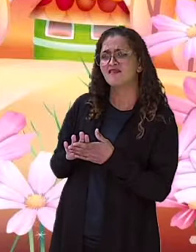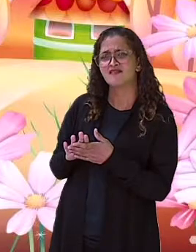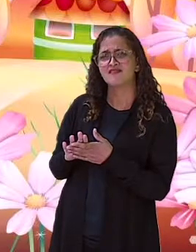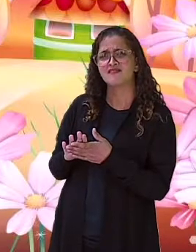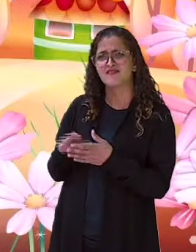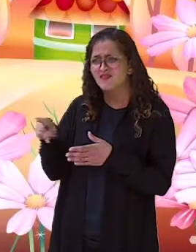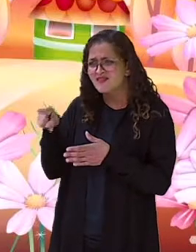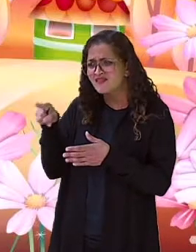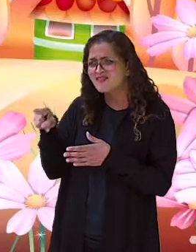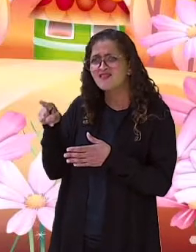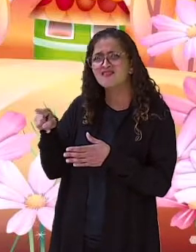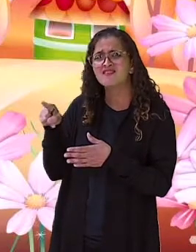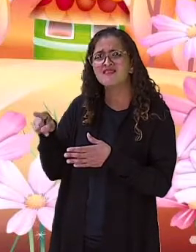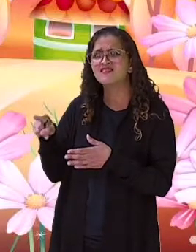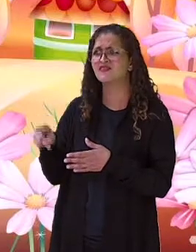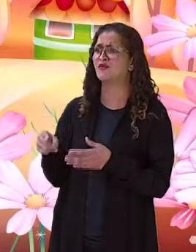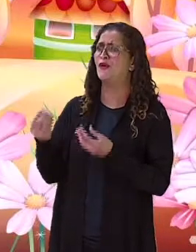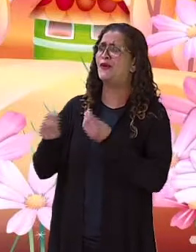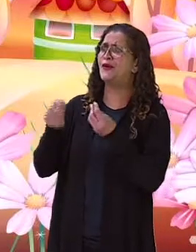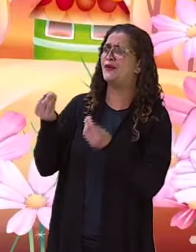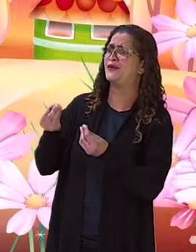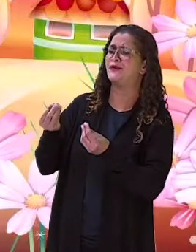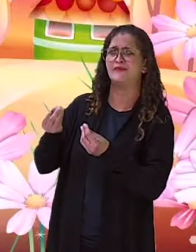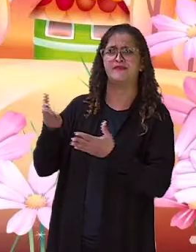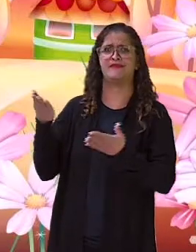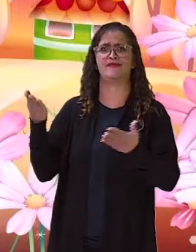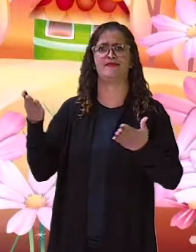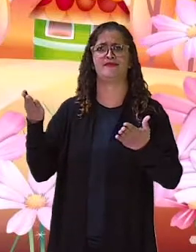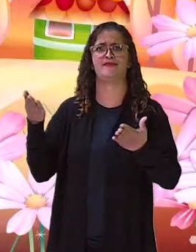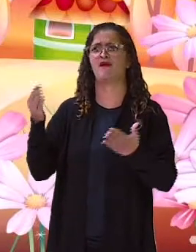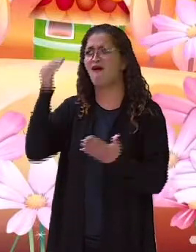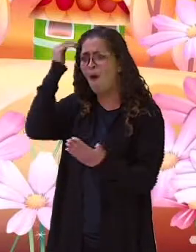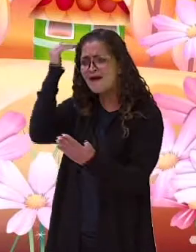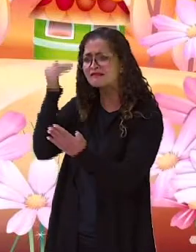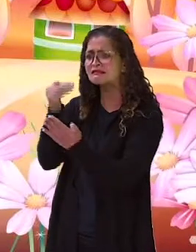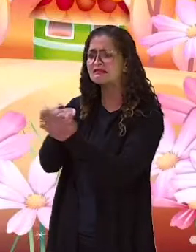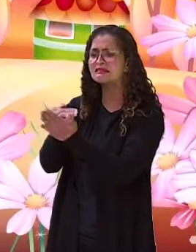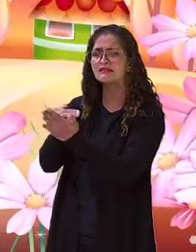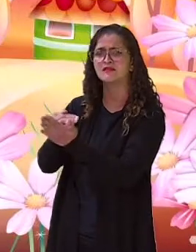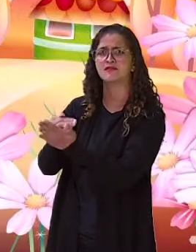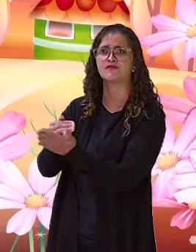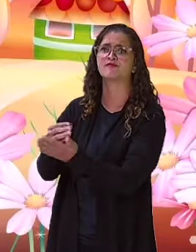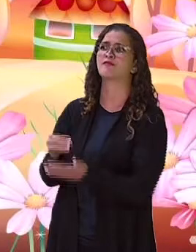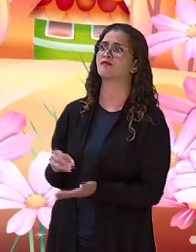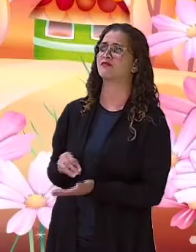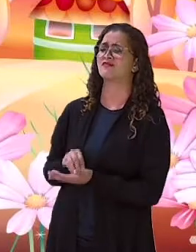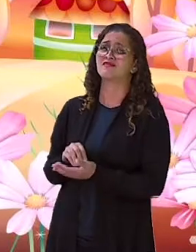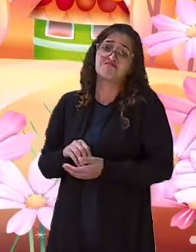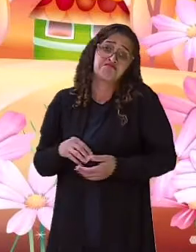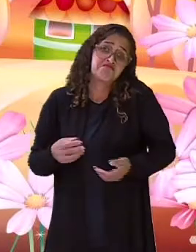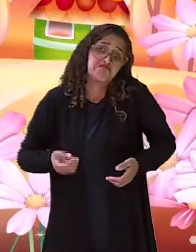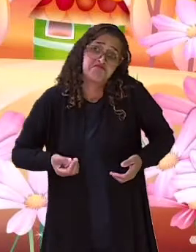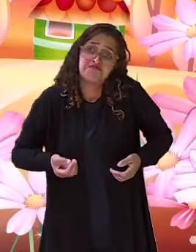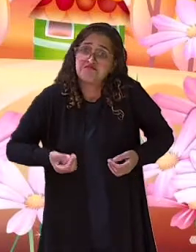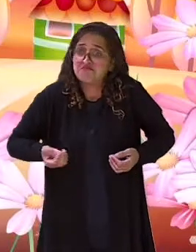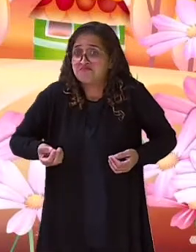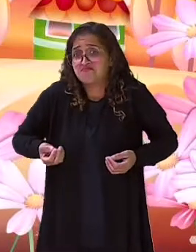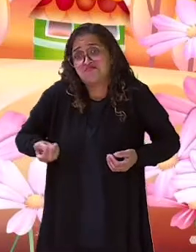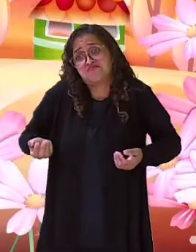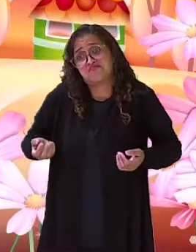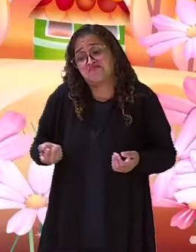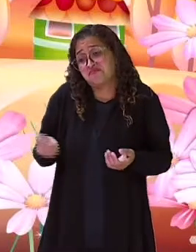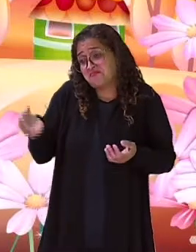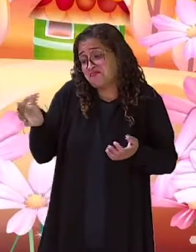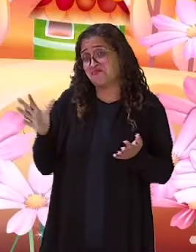Mas então, é uma injustiça. O homem sacudiu os ombros. Se é justo